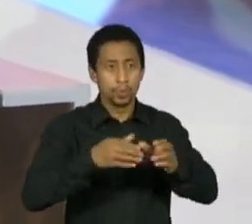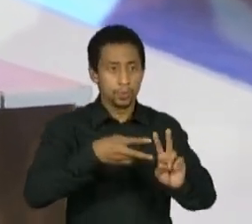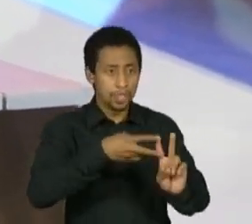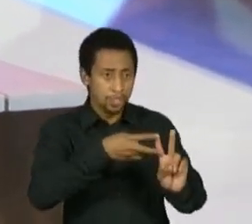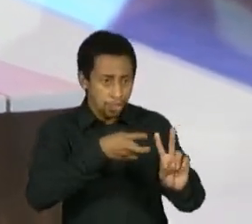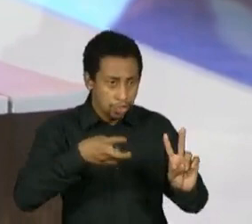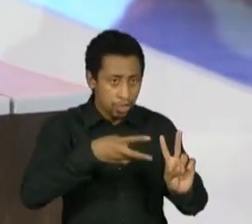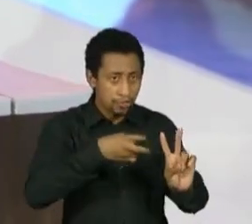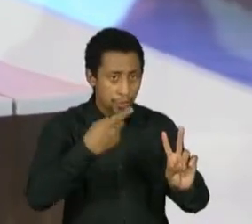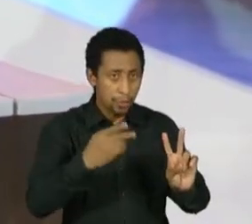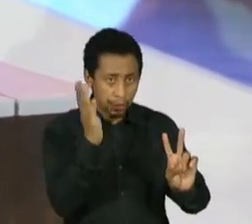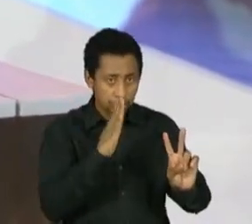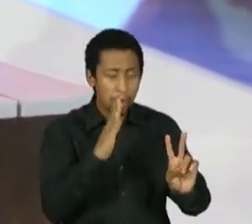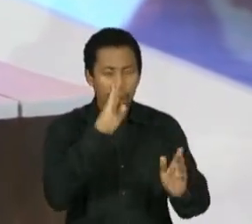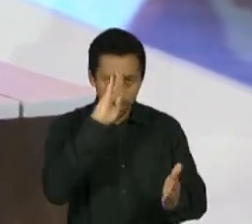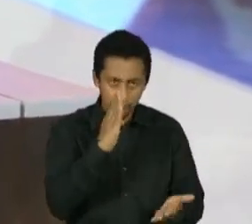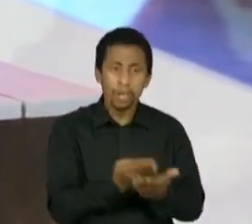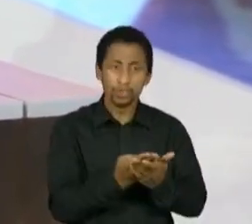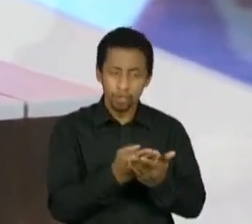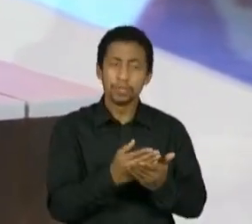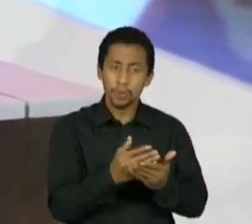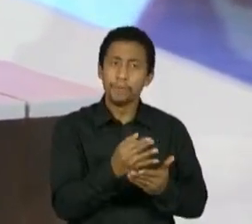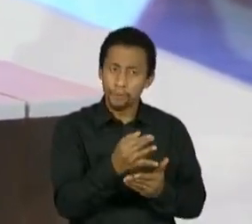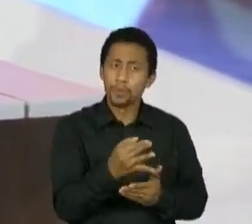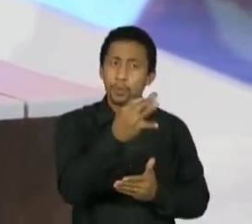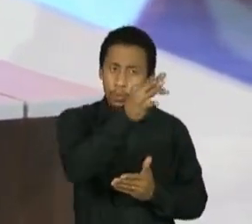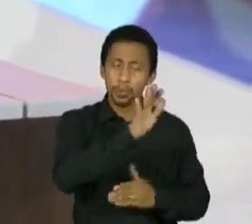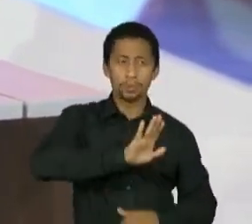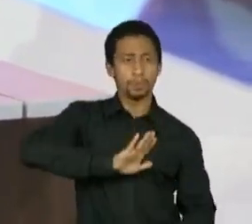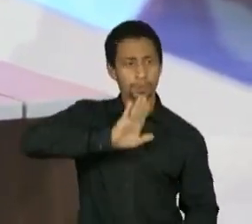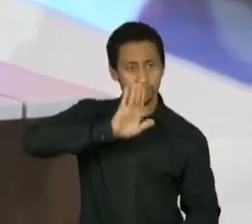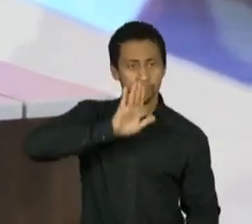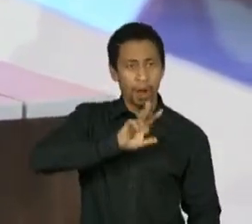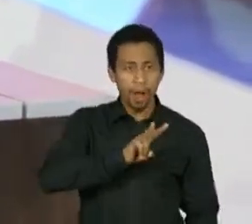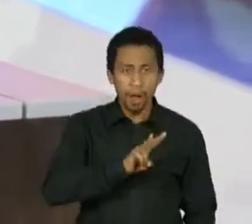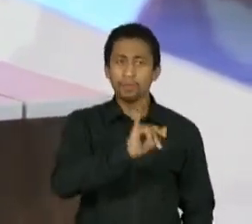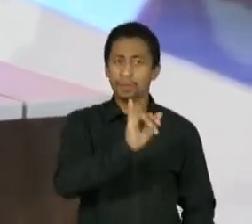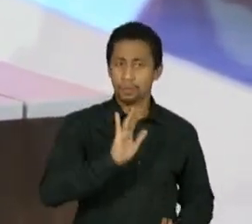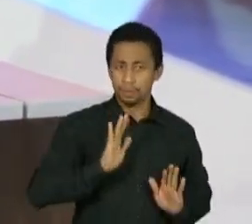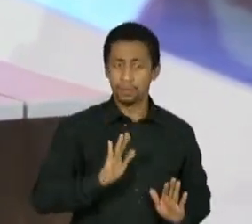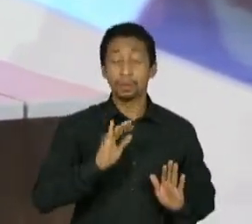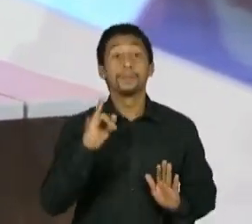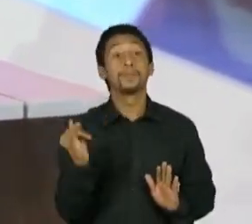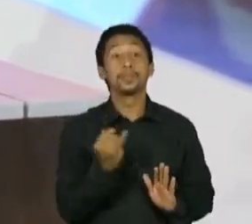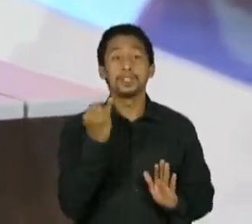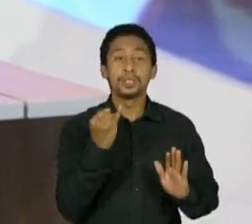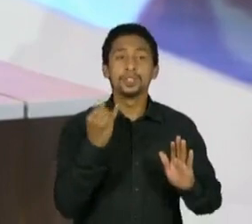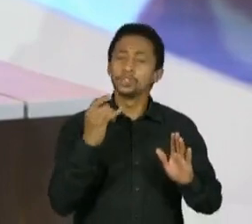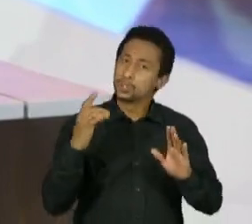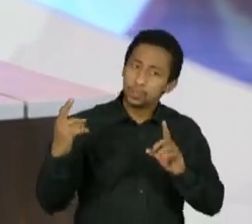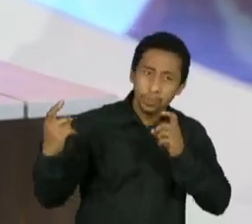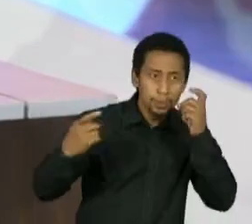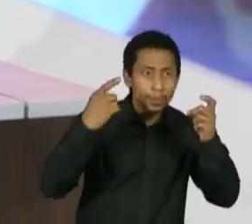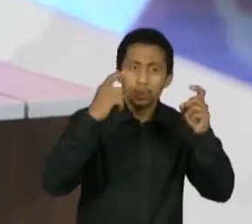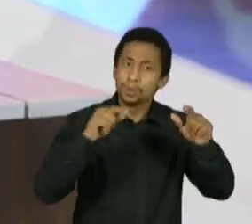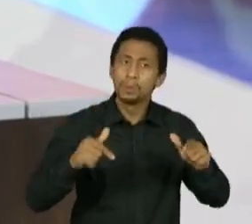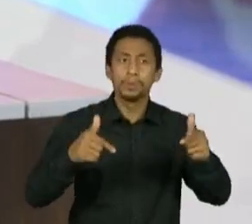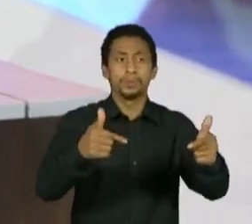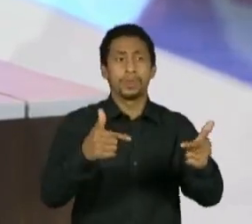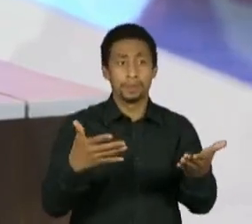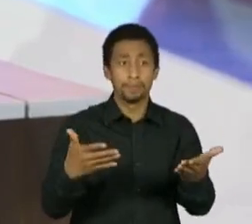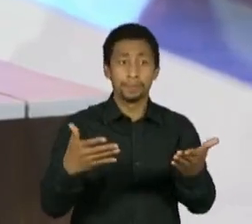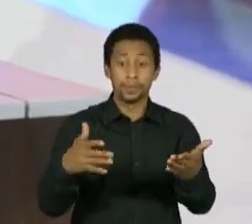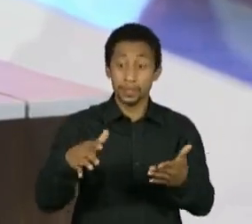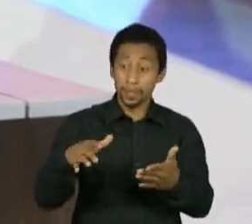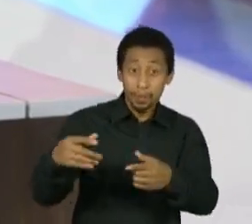eleições, ela vai lançar várias candidaturas indígenas e é importante a gente pensar nesse cenário político que se aproxima,